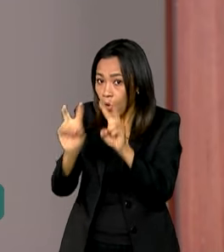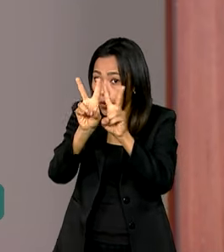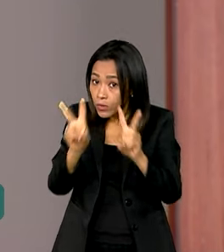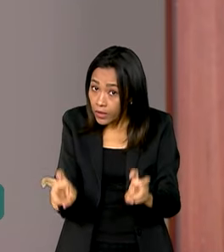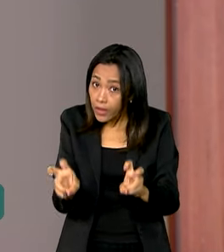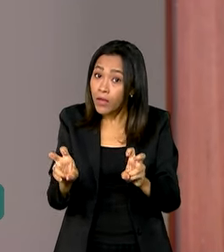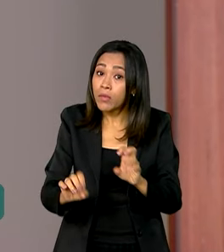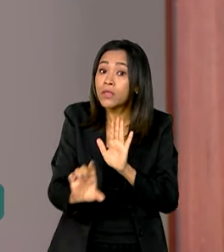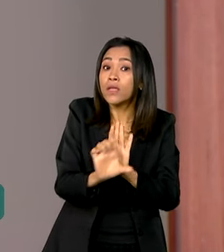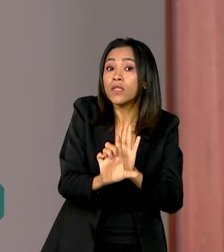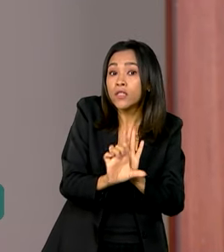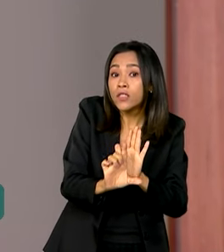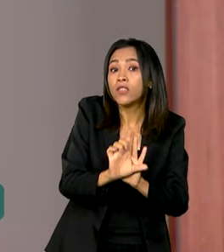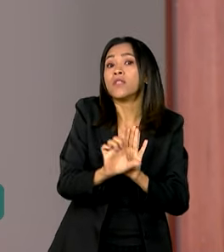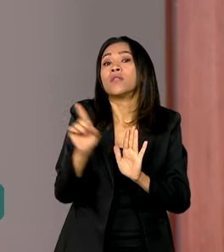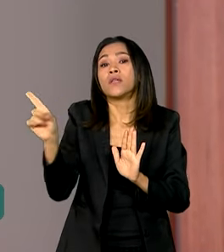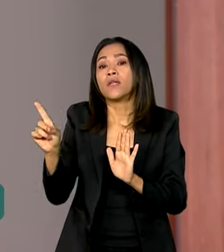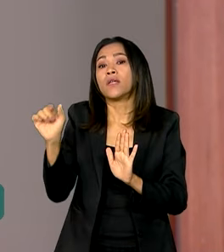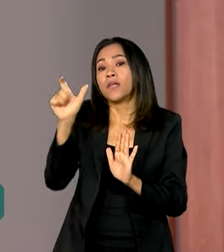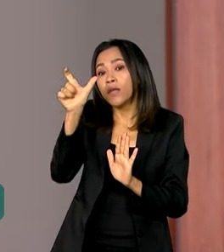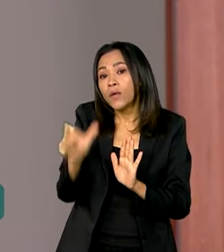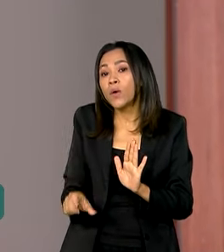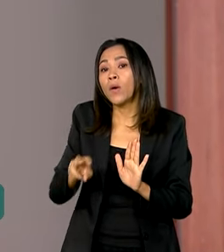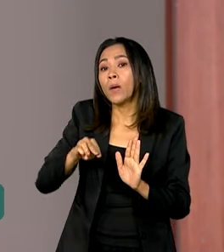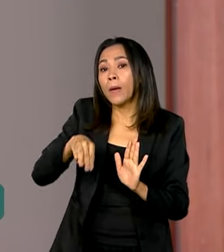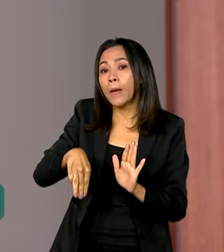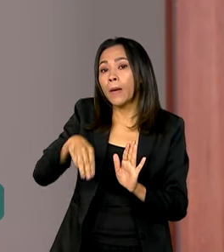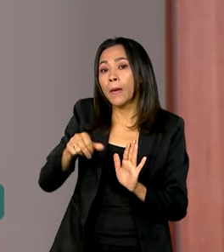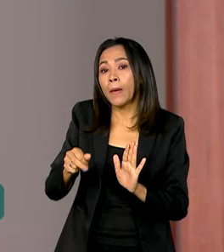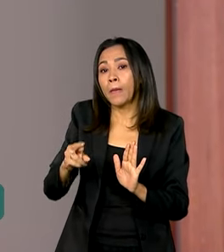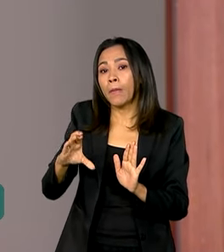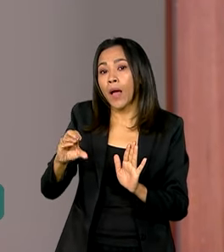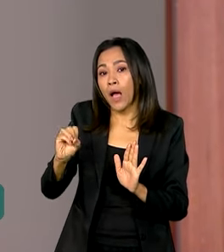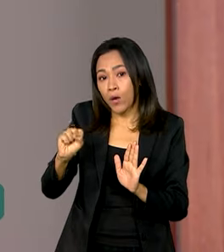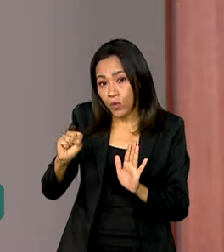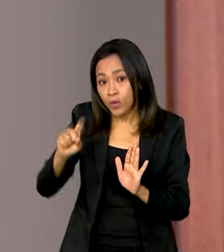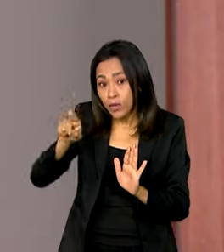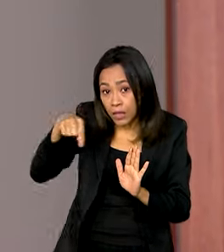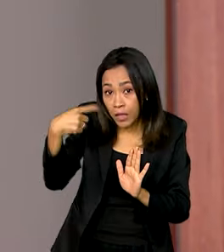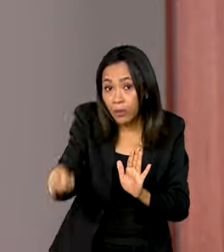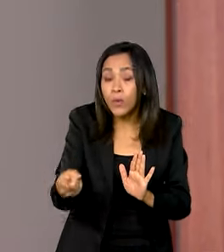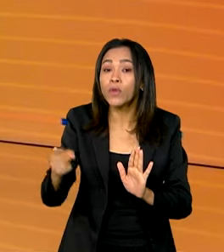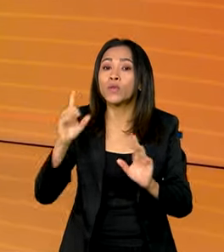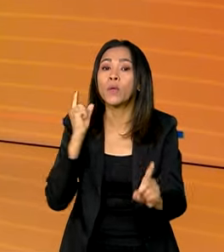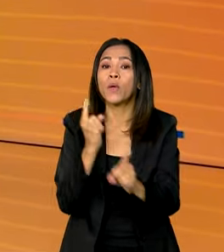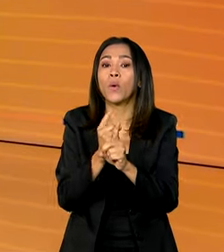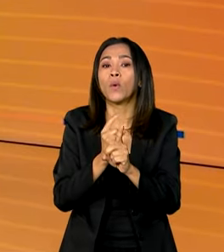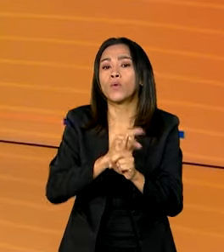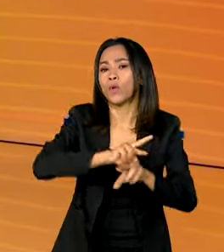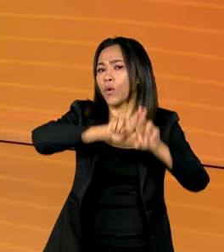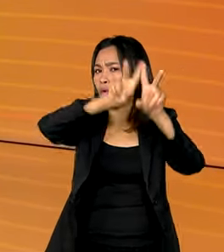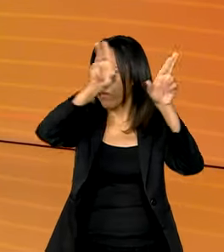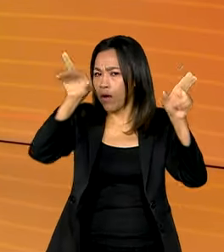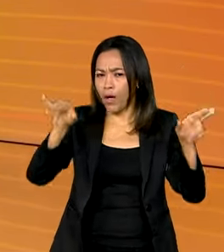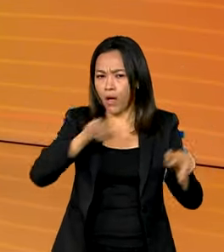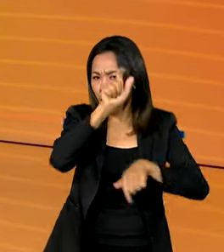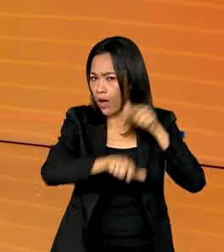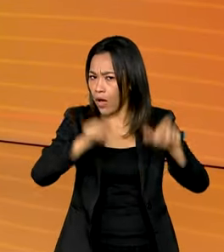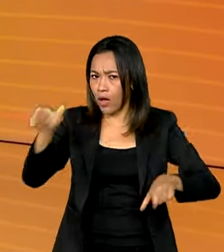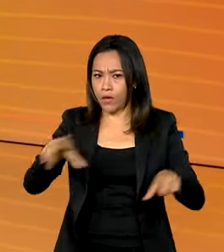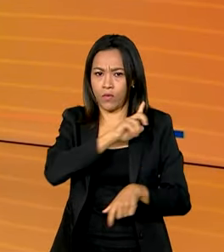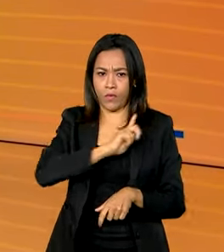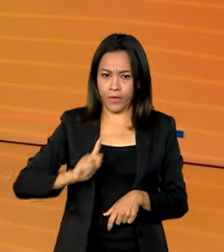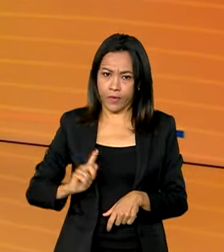Civil, Marcos Rogério de Souza. E em seguida tem um encontro com governadores. Vamos falar de mercado de